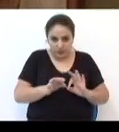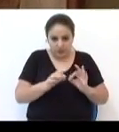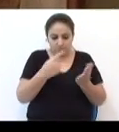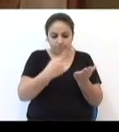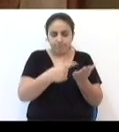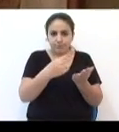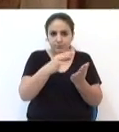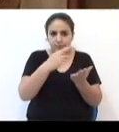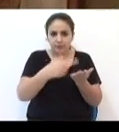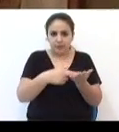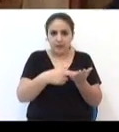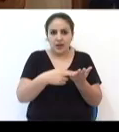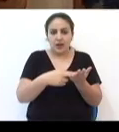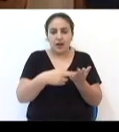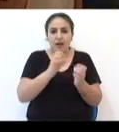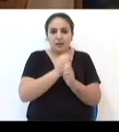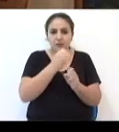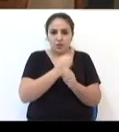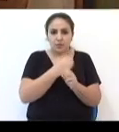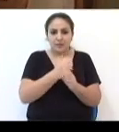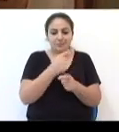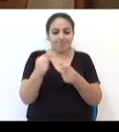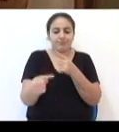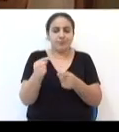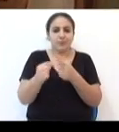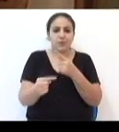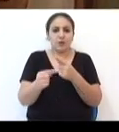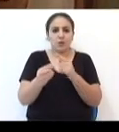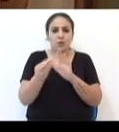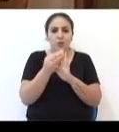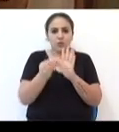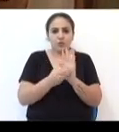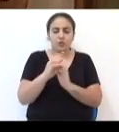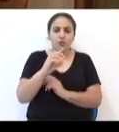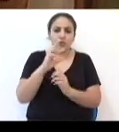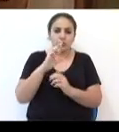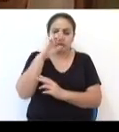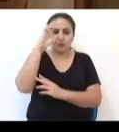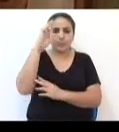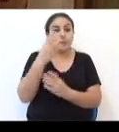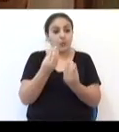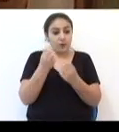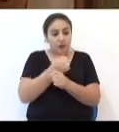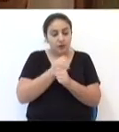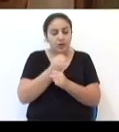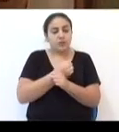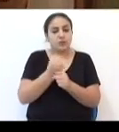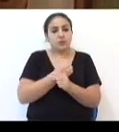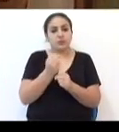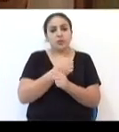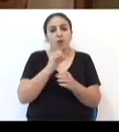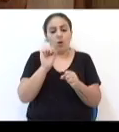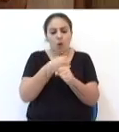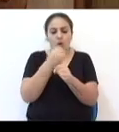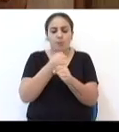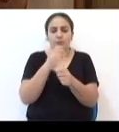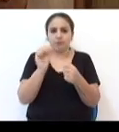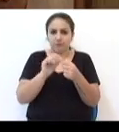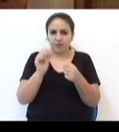diretor e com o Código de Postura do Municipio de Passo Fundo. Durante muitos anos, muitas obras foram realizadas em desacordo